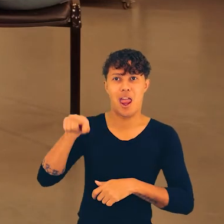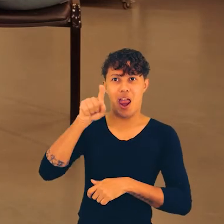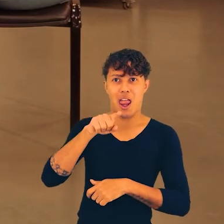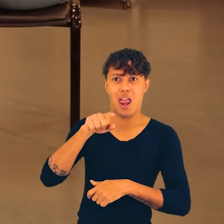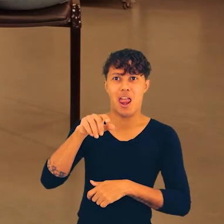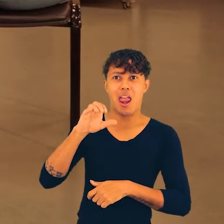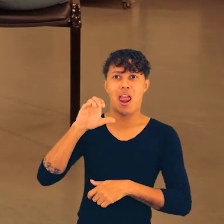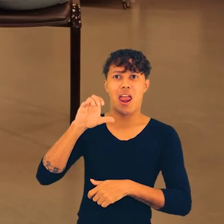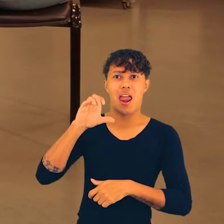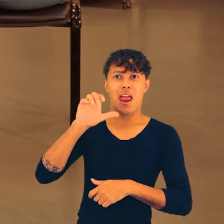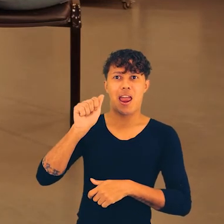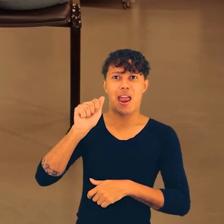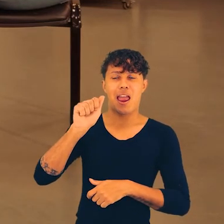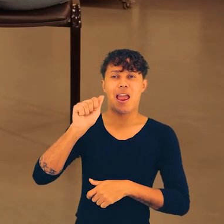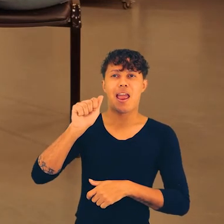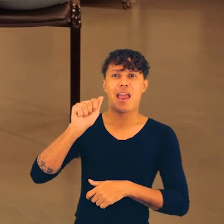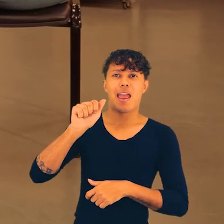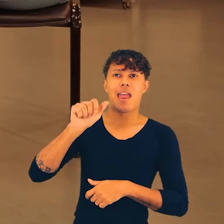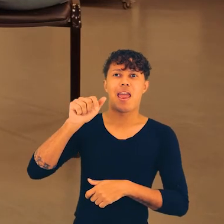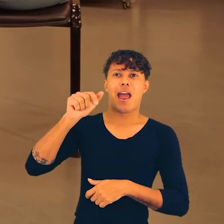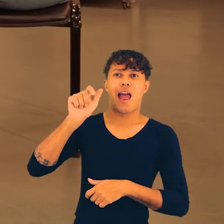pouco mais, é só me seguir no meu Instagram,